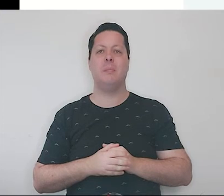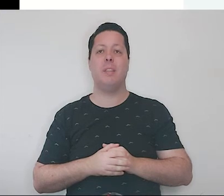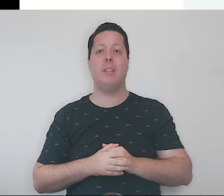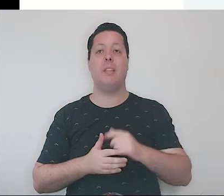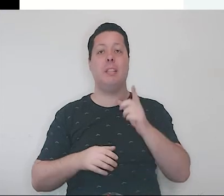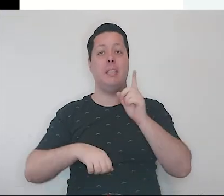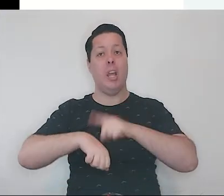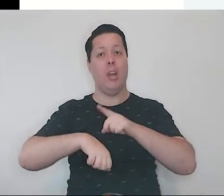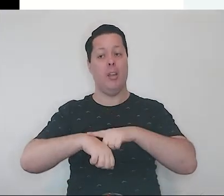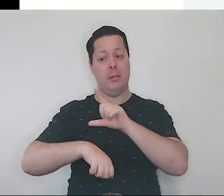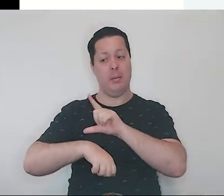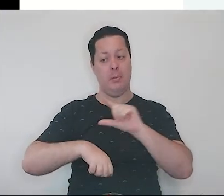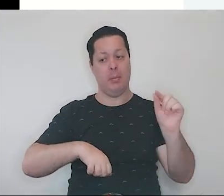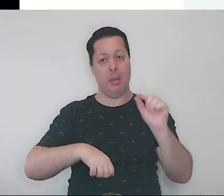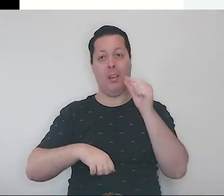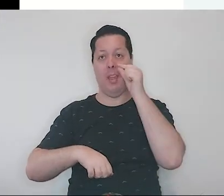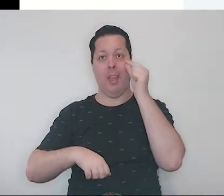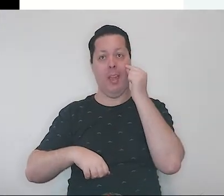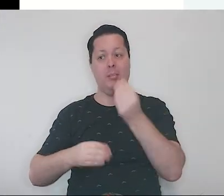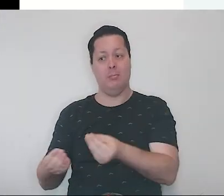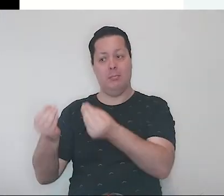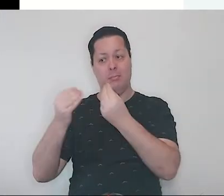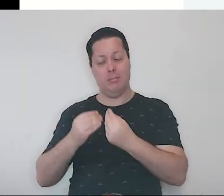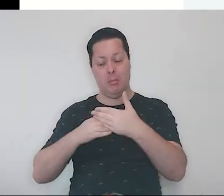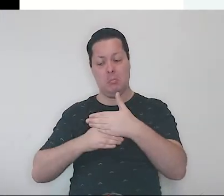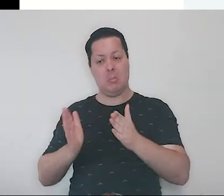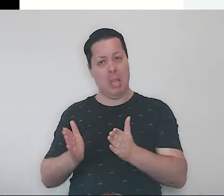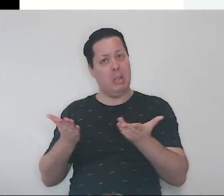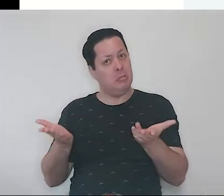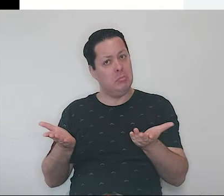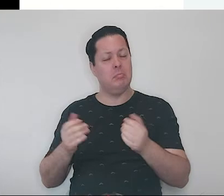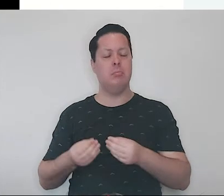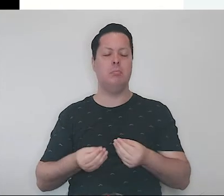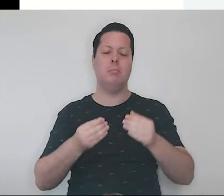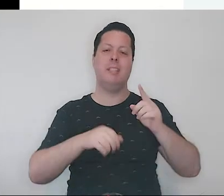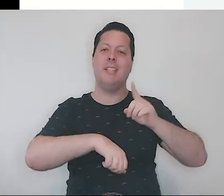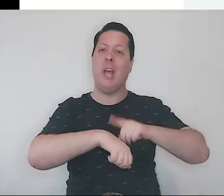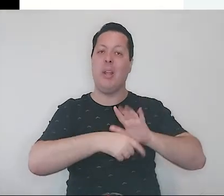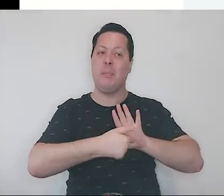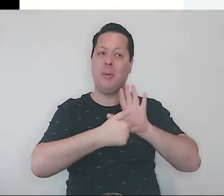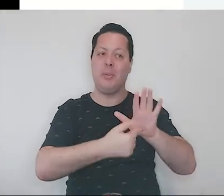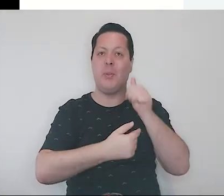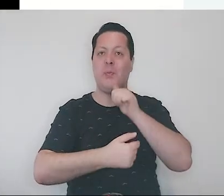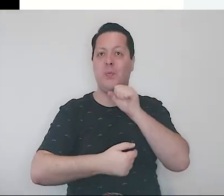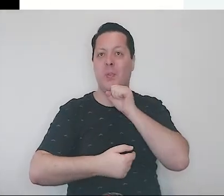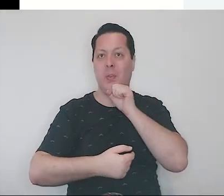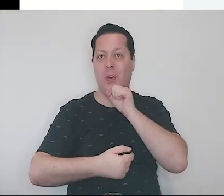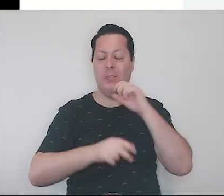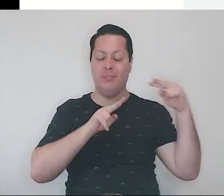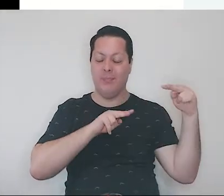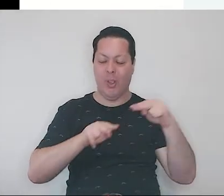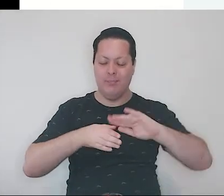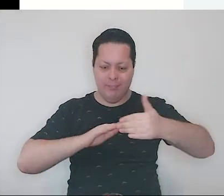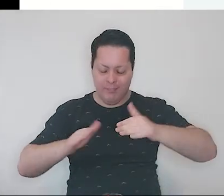trouxe este pacotinho de lembrancinho. E quando abriu esse pacotinho, a surpresa dos dois